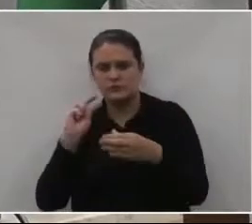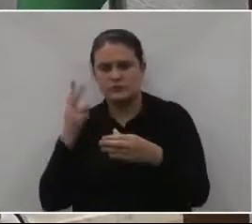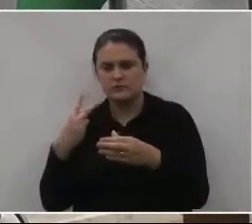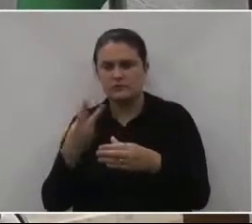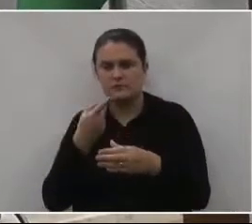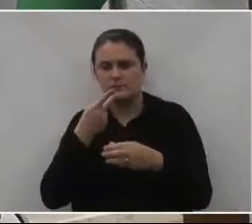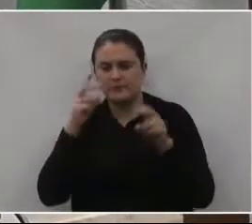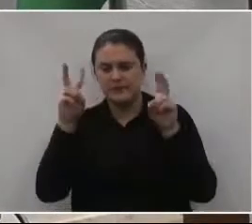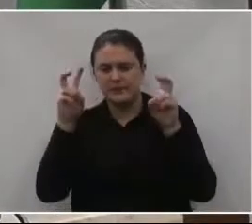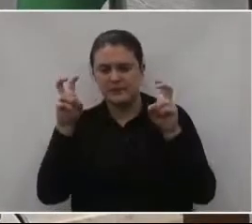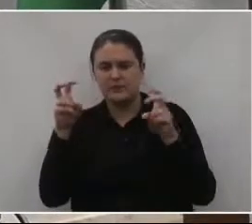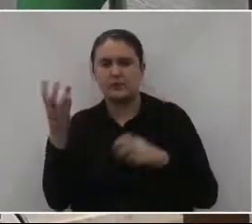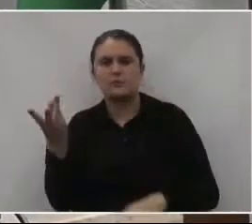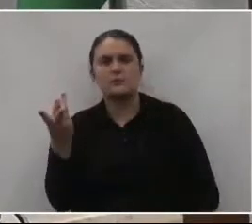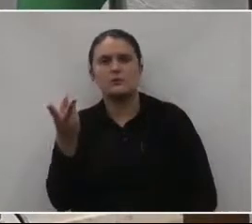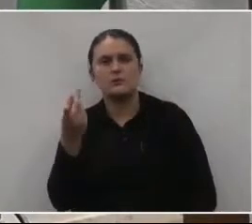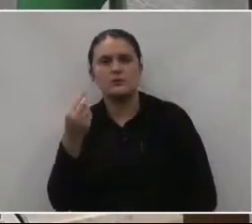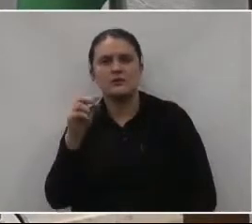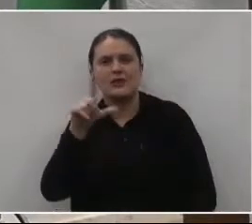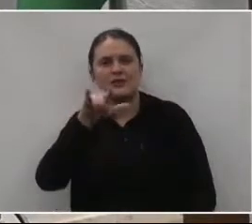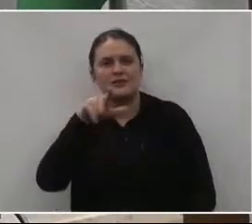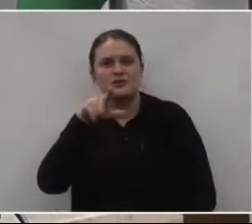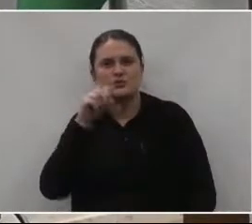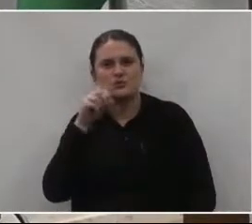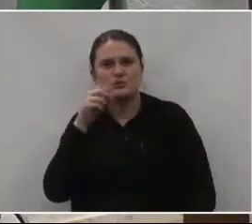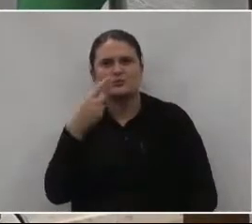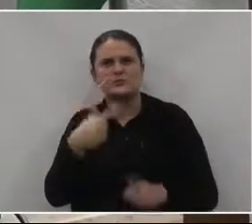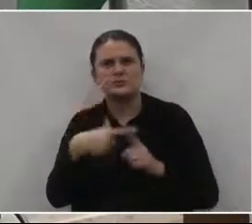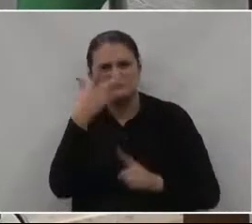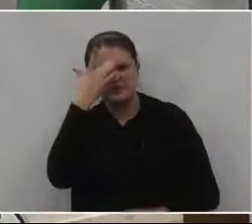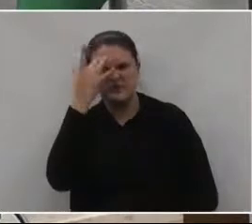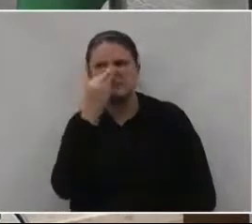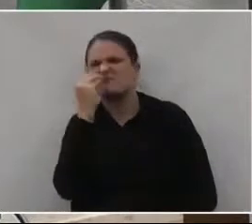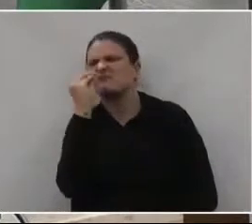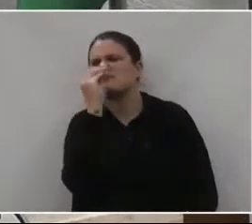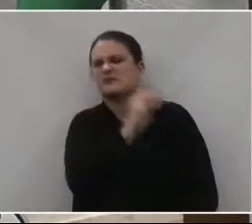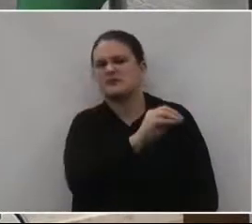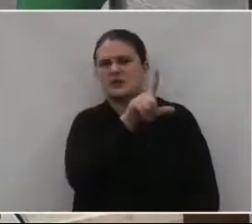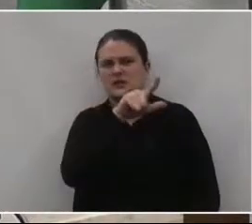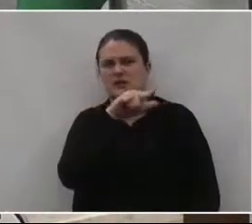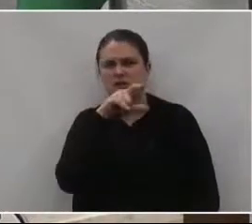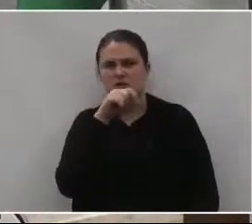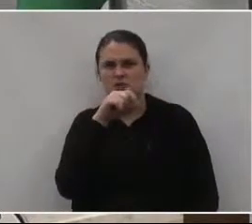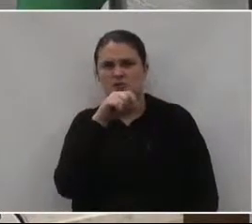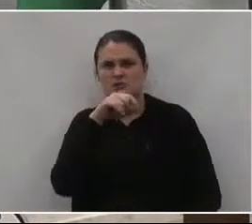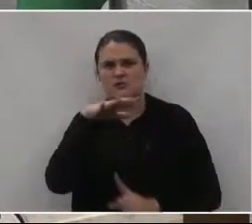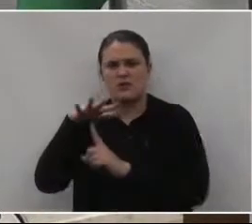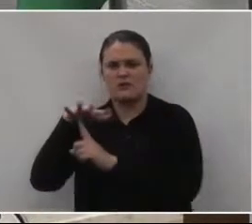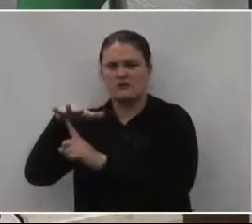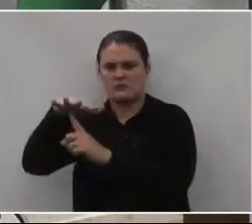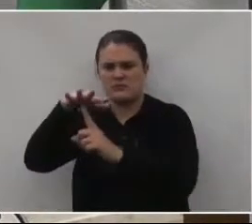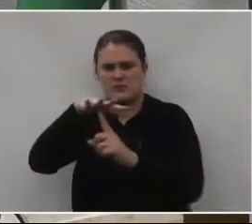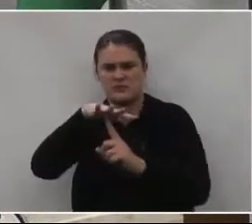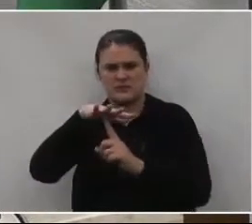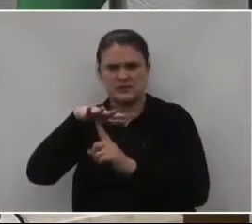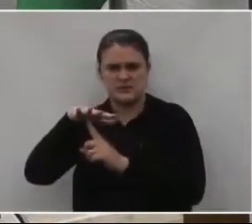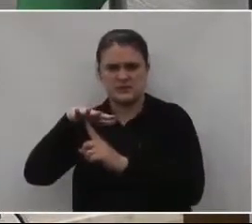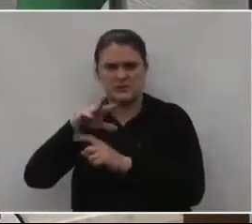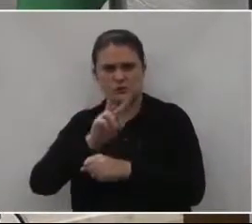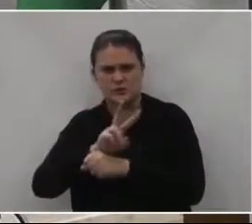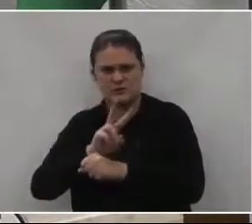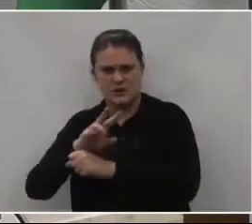a respeito daquela quantidade de lixo que foi jogado lá no Parque das Araucárias, um parque de